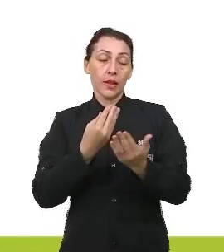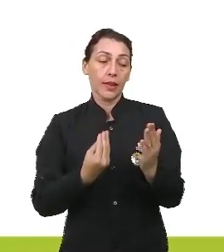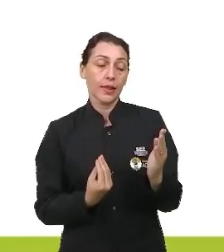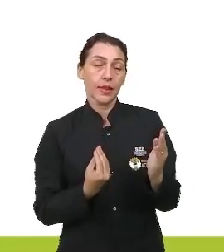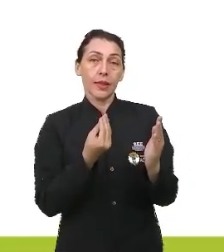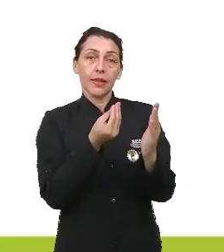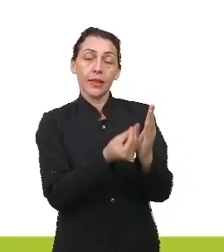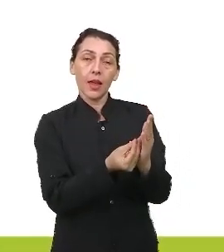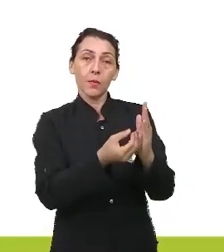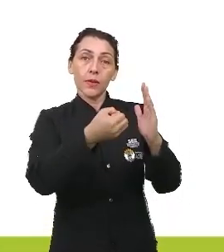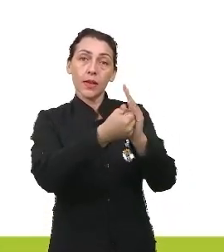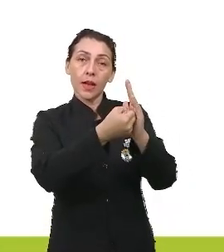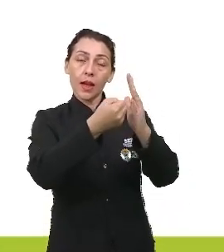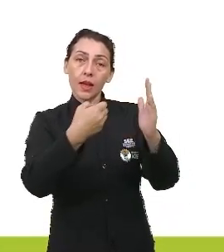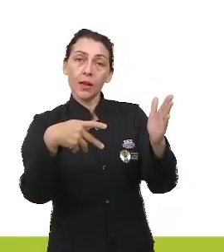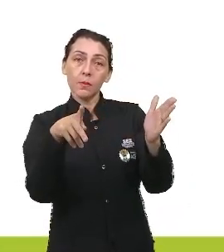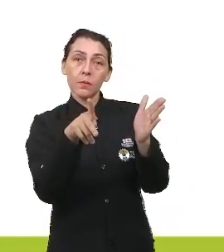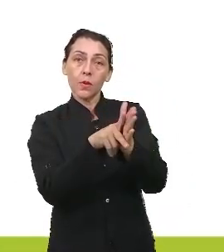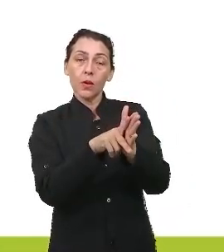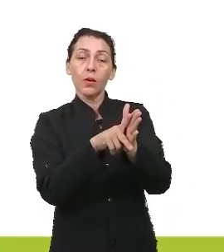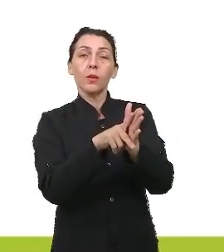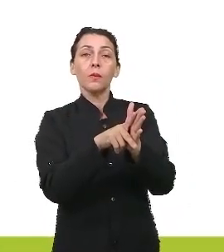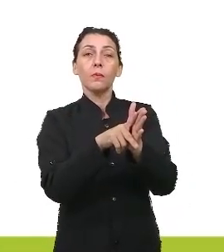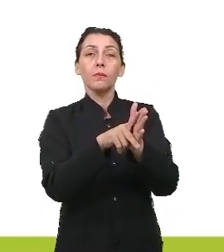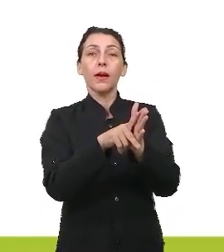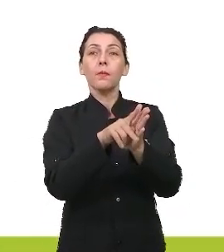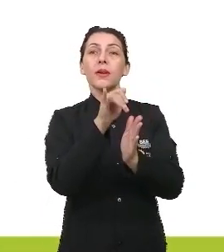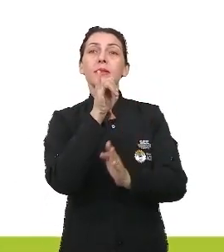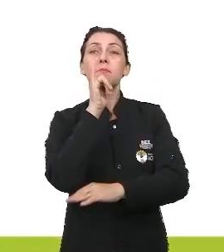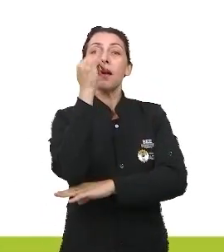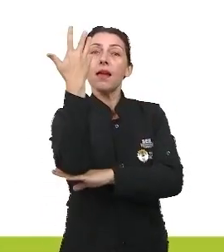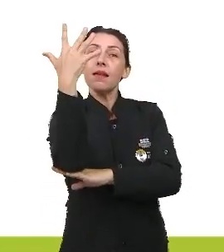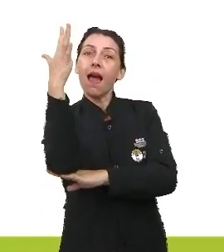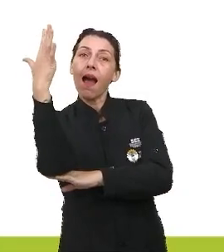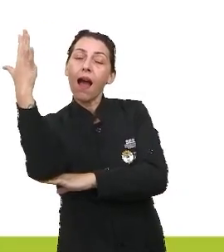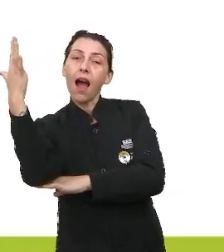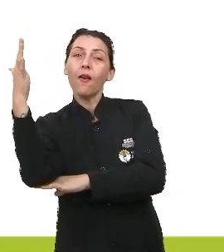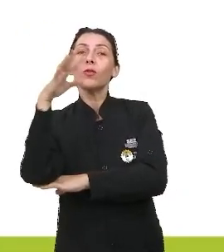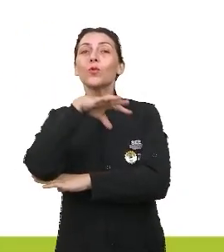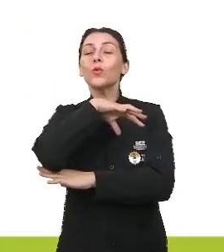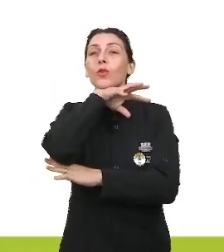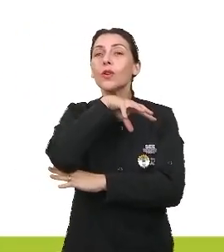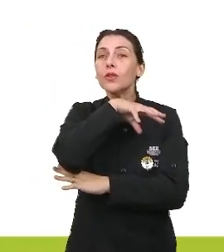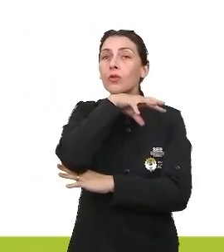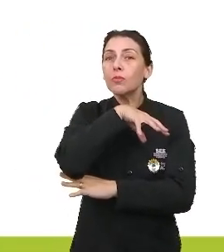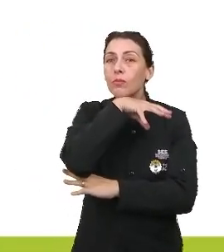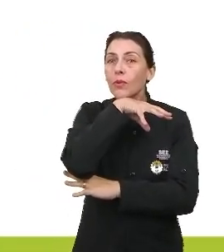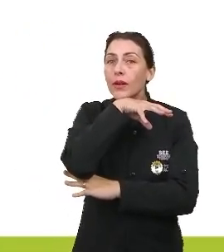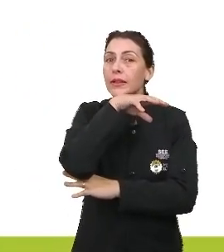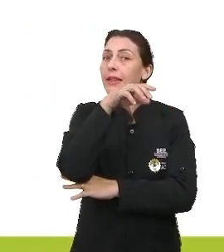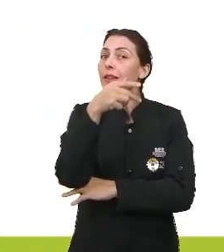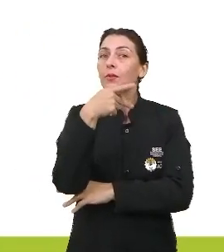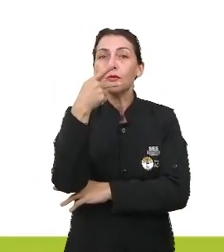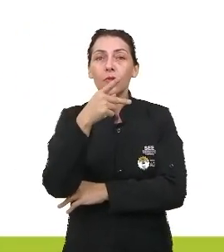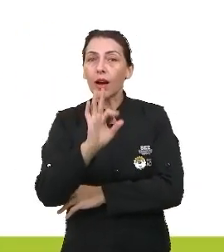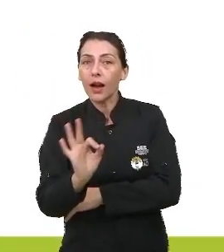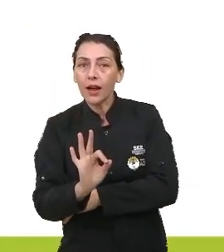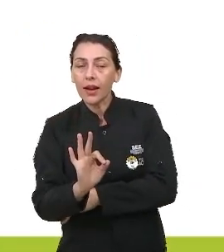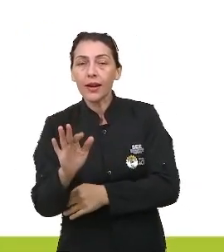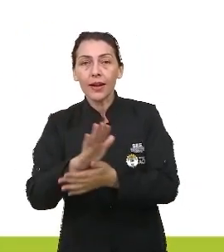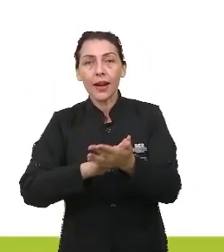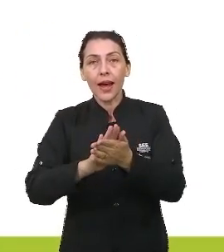características humanas a não-humanos, ou aquilo que nós vamos chamar de seres inanimados. Nas